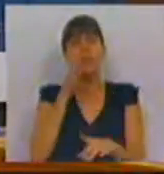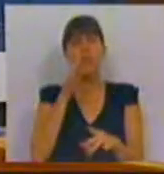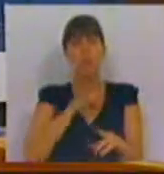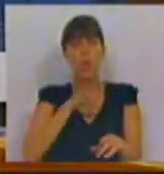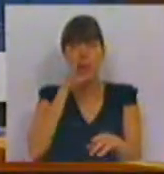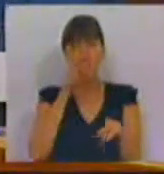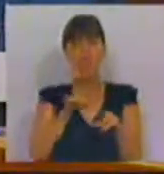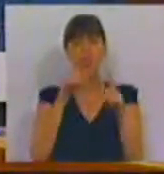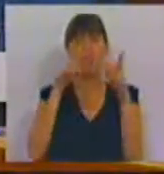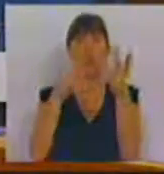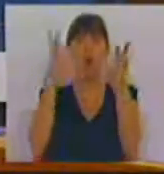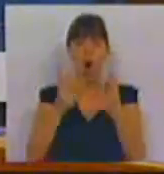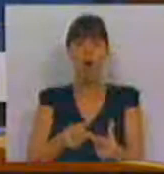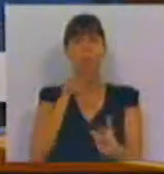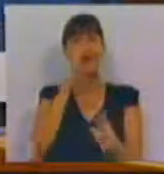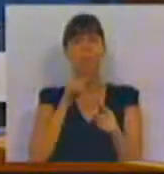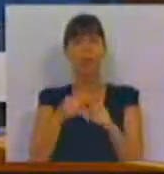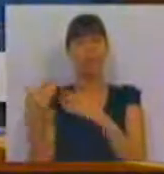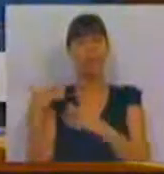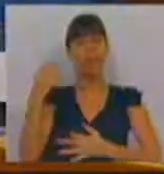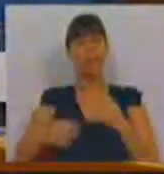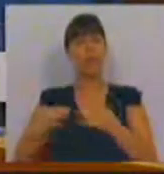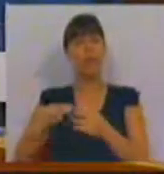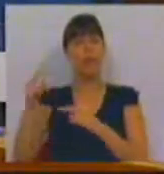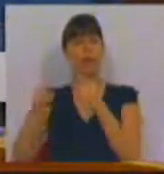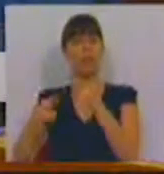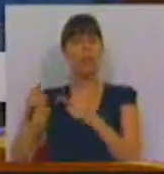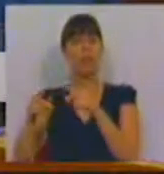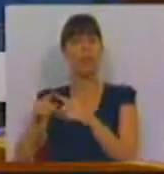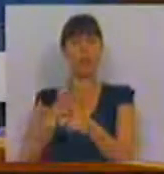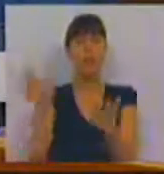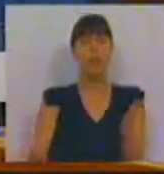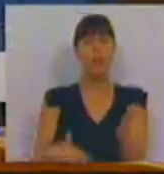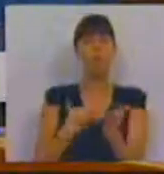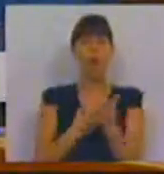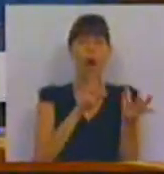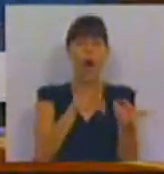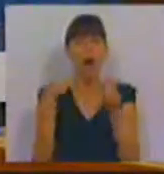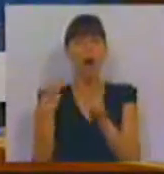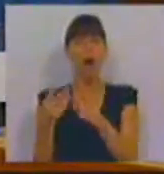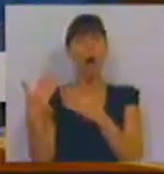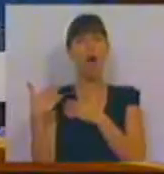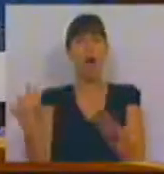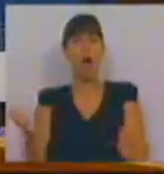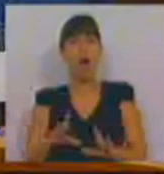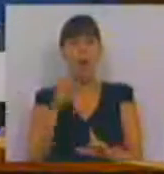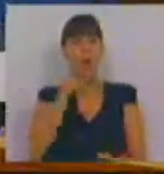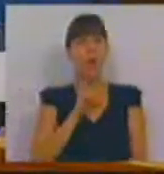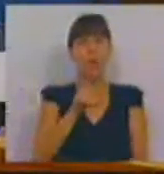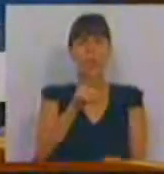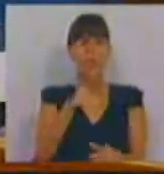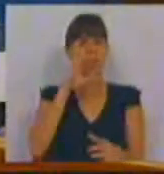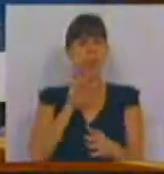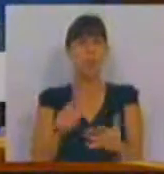o Sr. Ministro que está no Orçamento do Estado, a alçada dos tribunais tributários, que vem proposta a alterar a alçada, que o Exª nem sabia